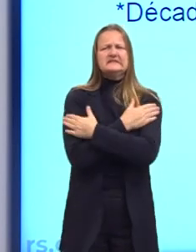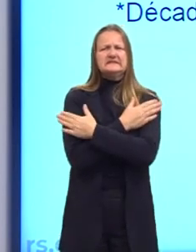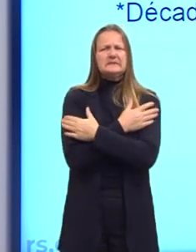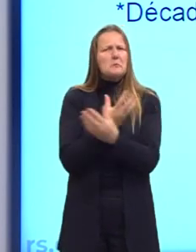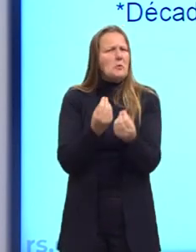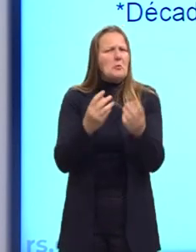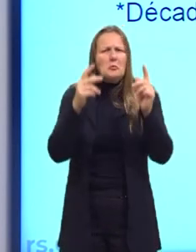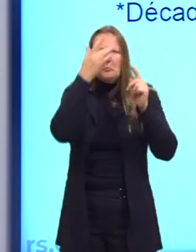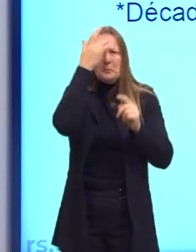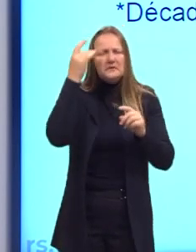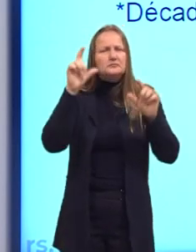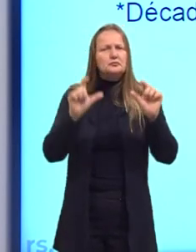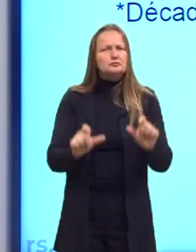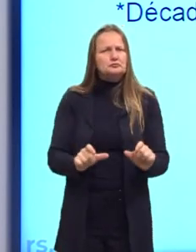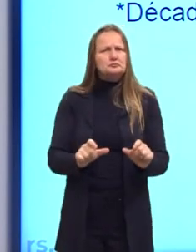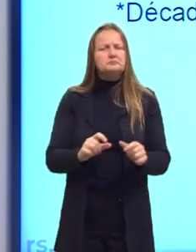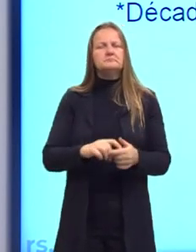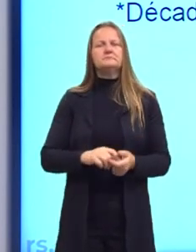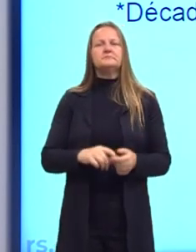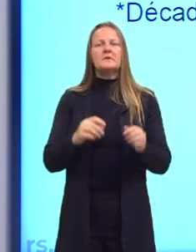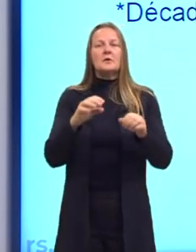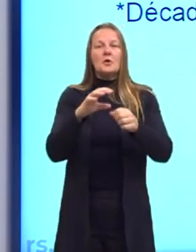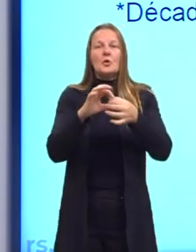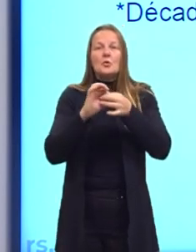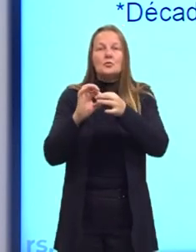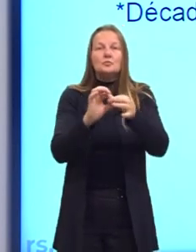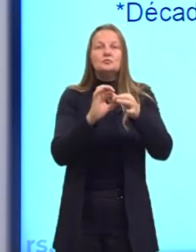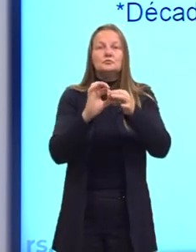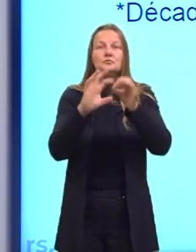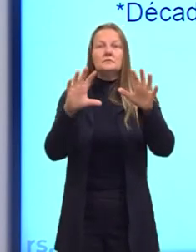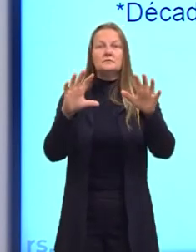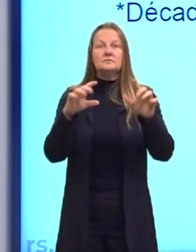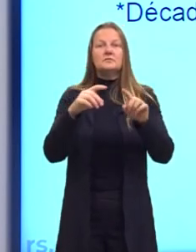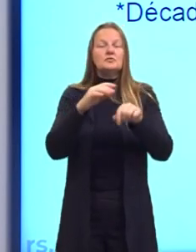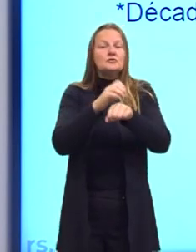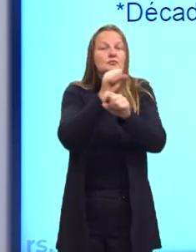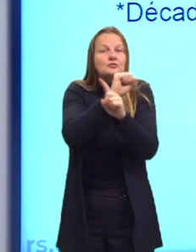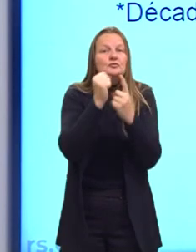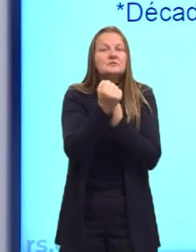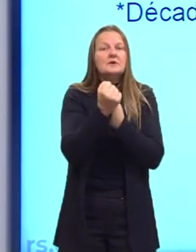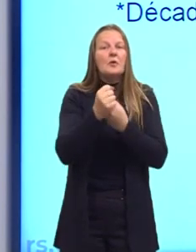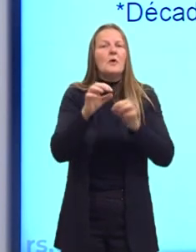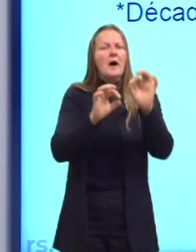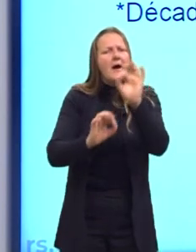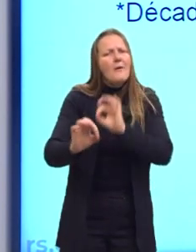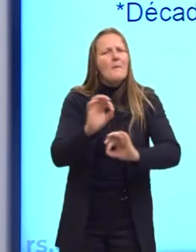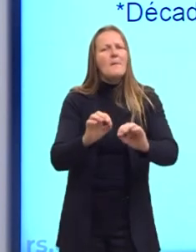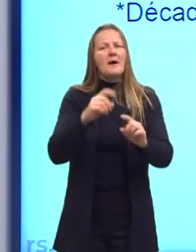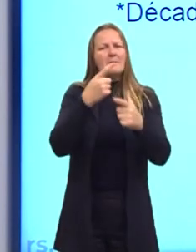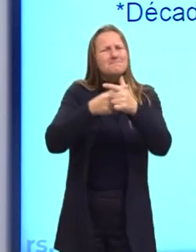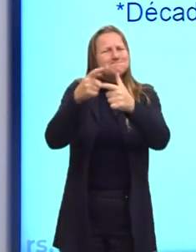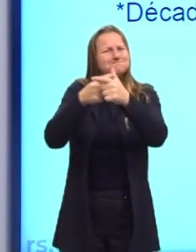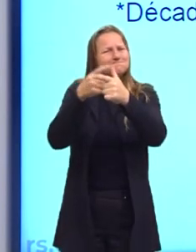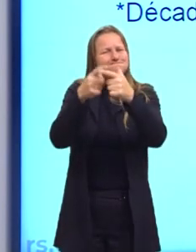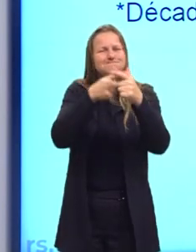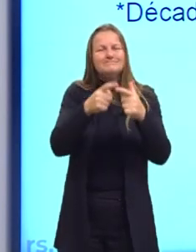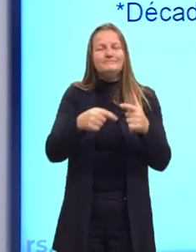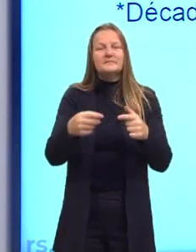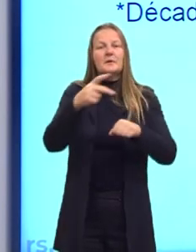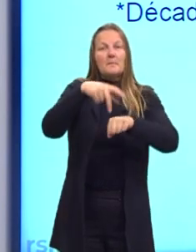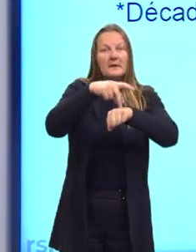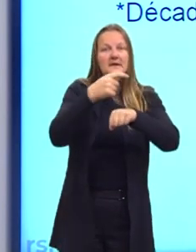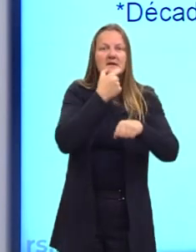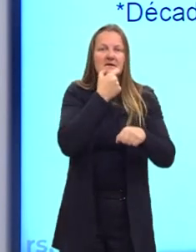e tal. Então, o liberalismo social vem para tentar corrigir esses problemas. Entre eles, na Inglaterra,